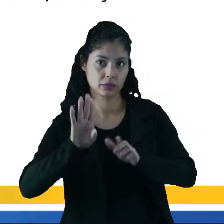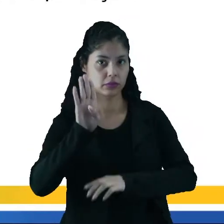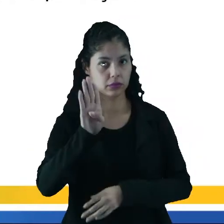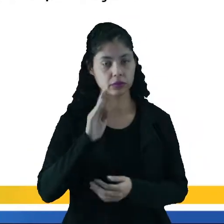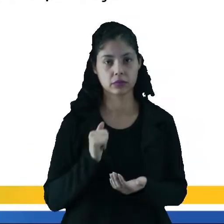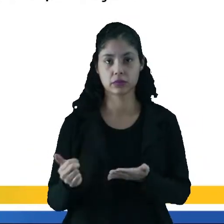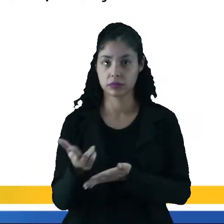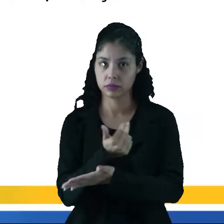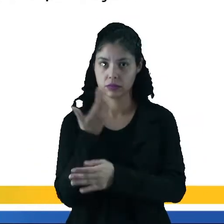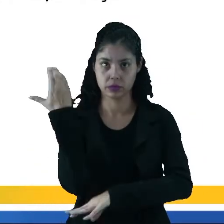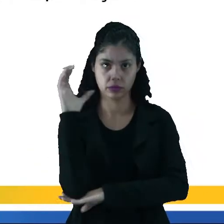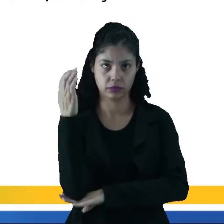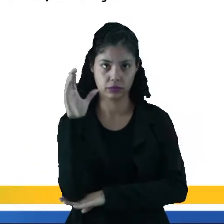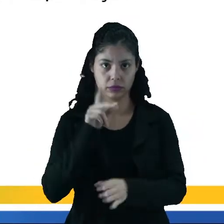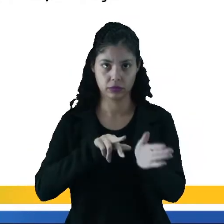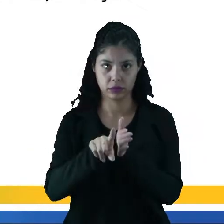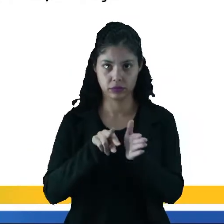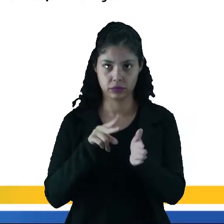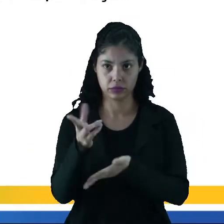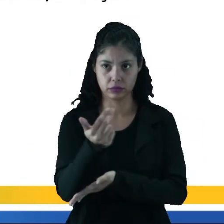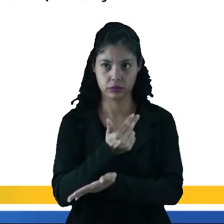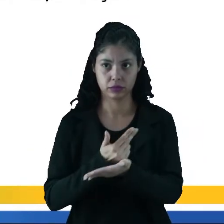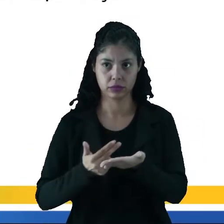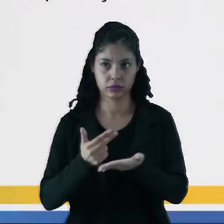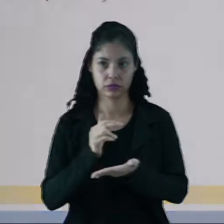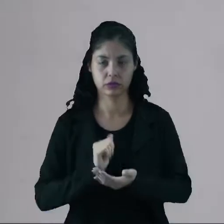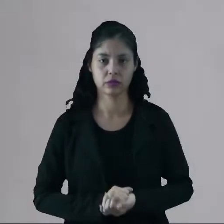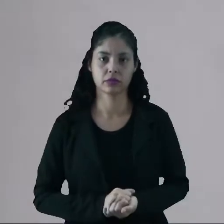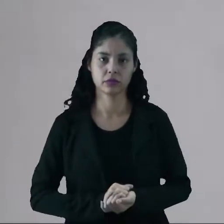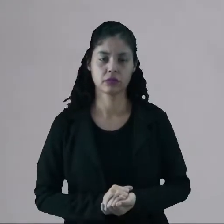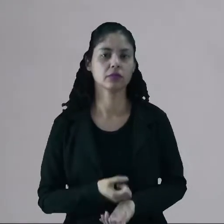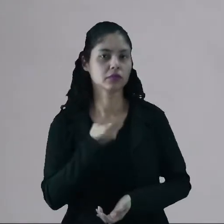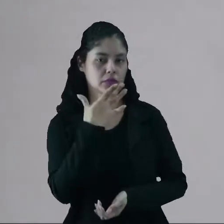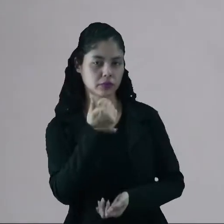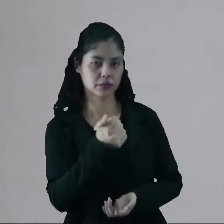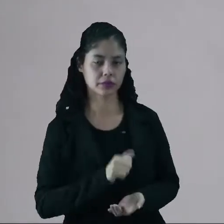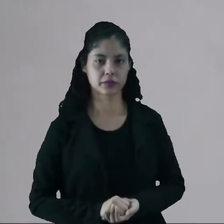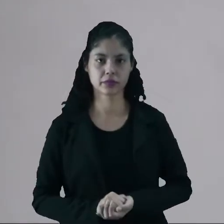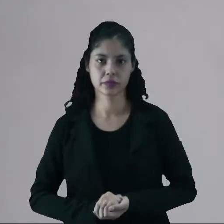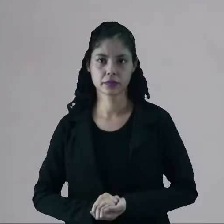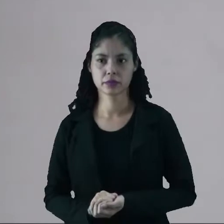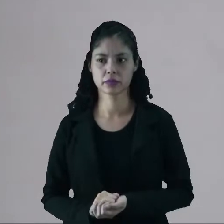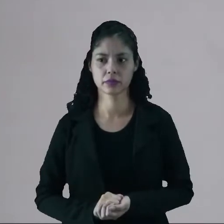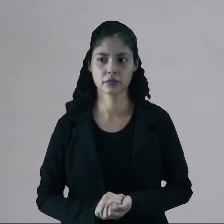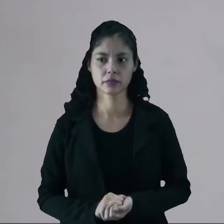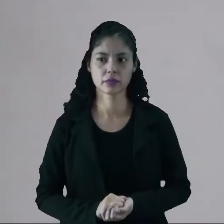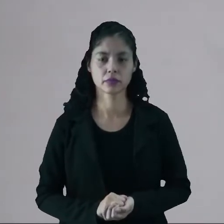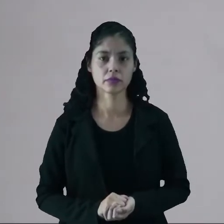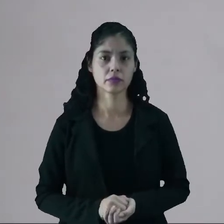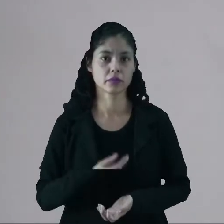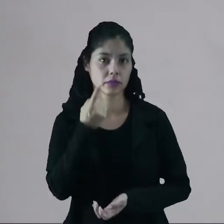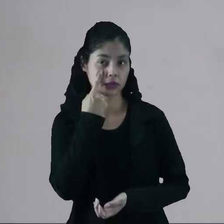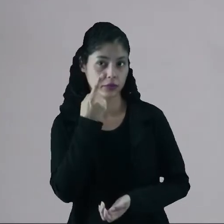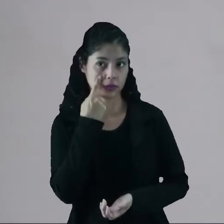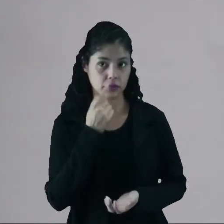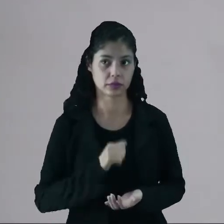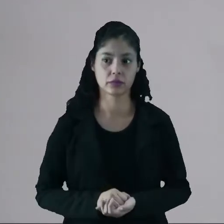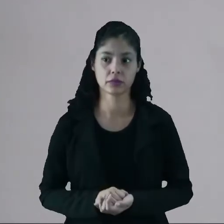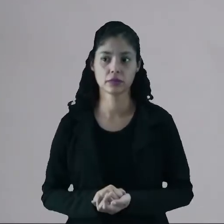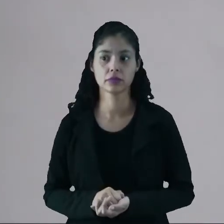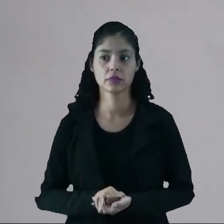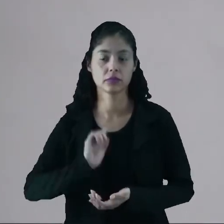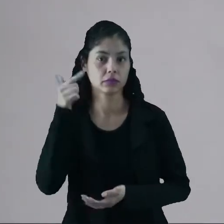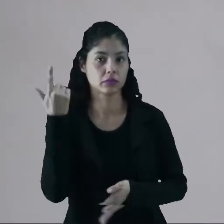letra B, que é ciência e arte. Tudo bem? Nós vamos analisar mais